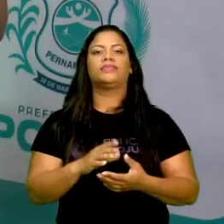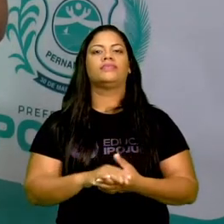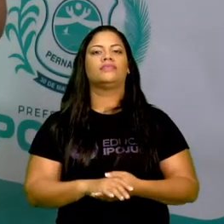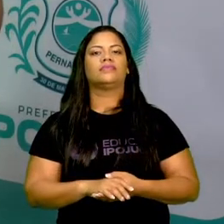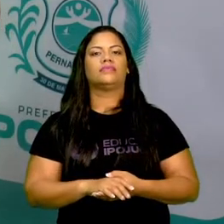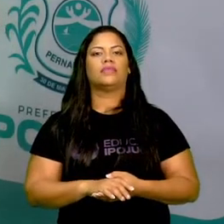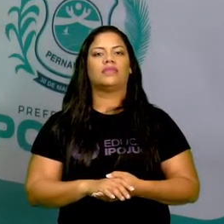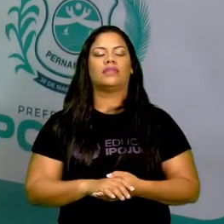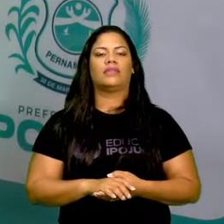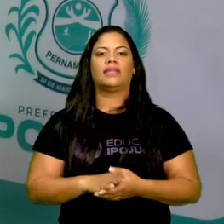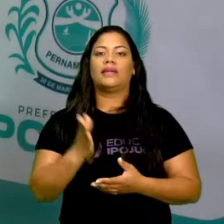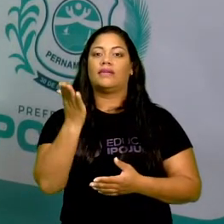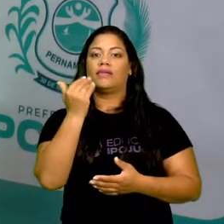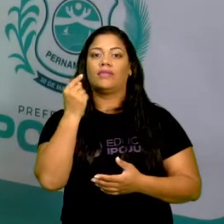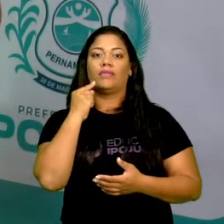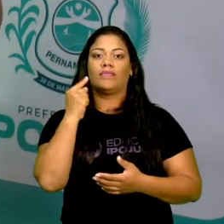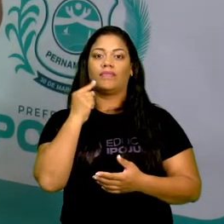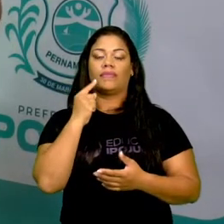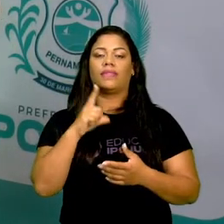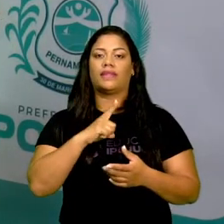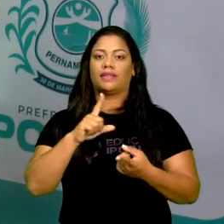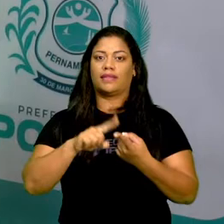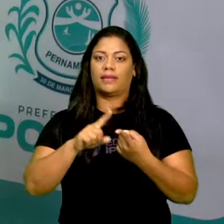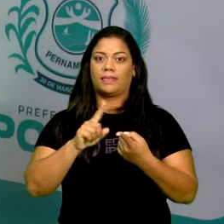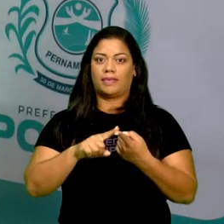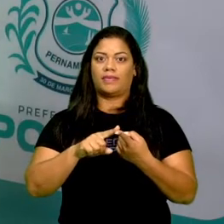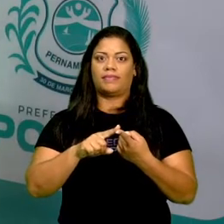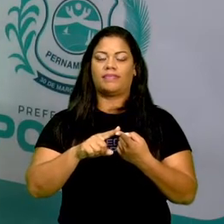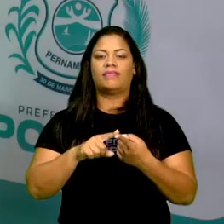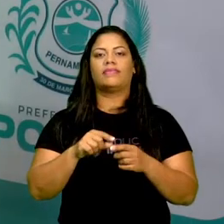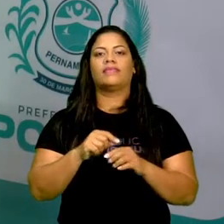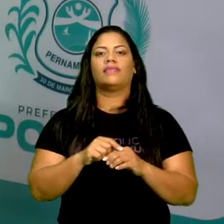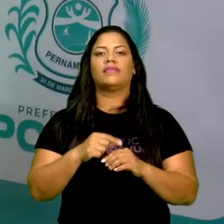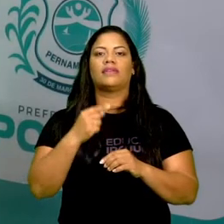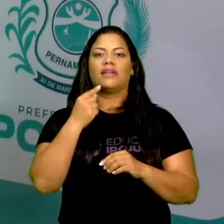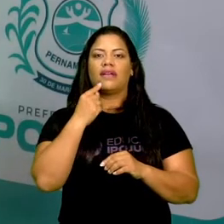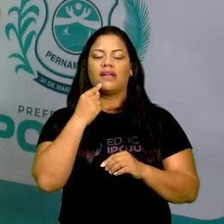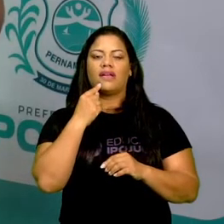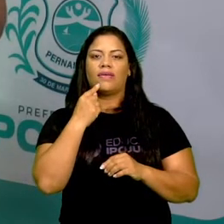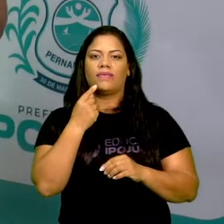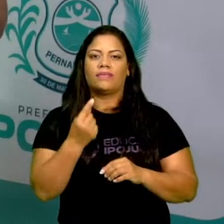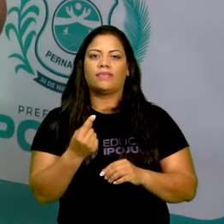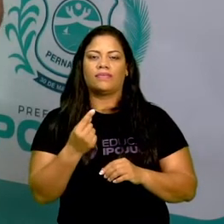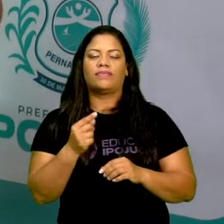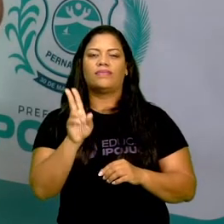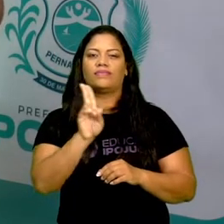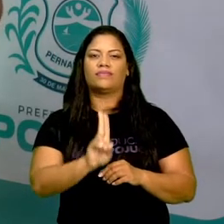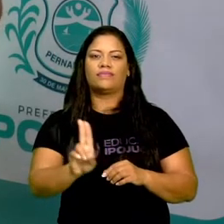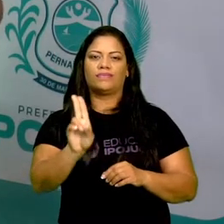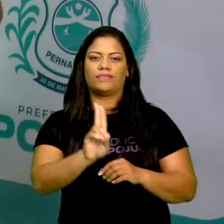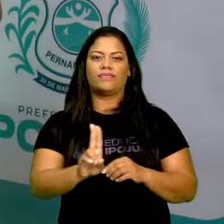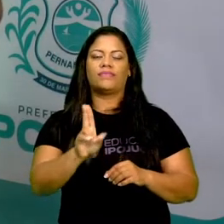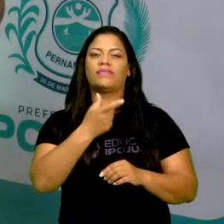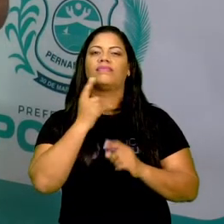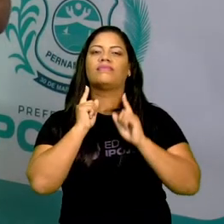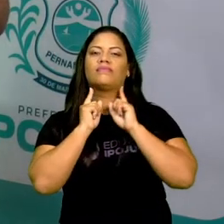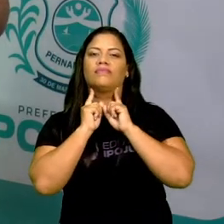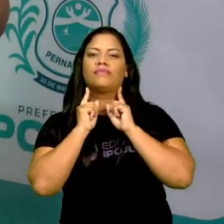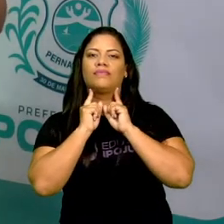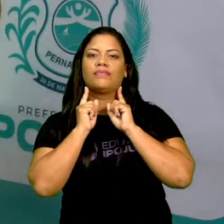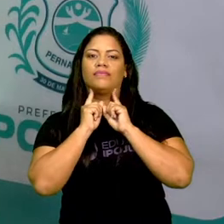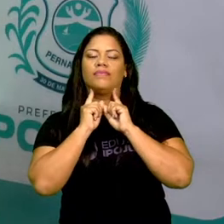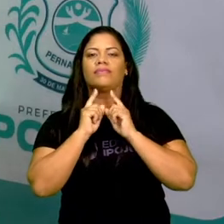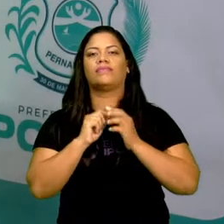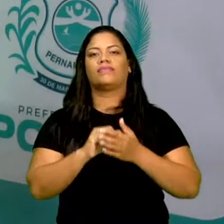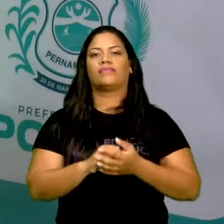dos dentes, o alimento na boca sofre a ação da saliva, a qual também é secretada pelas glândulas salivares. É